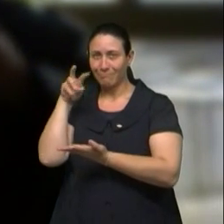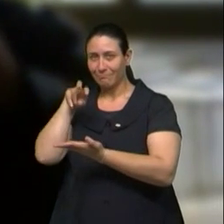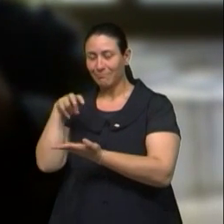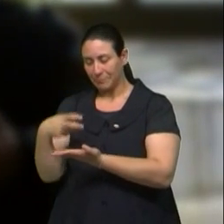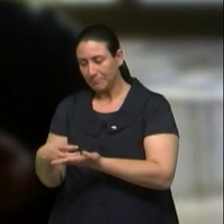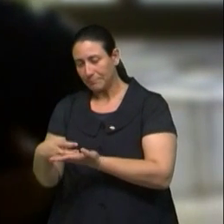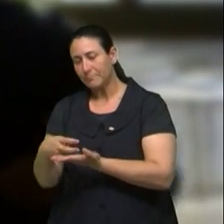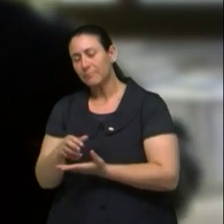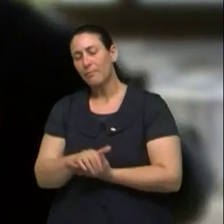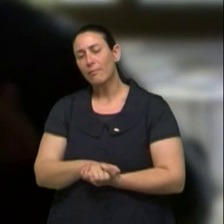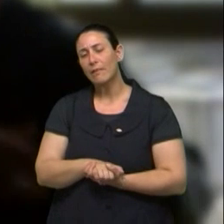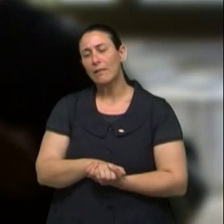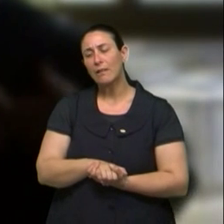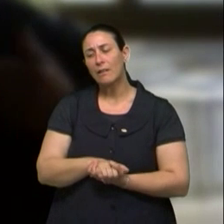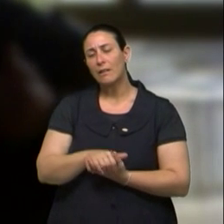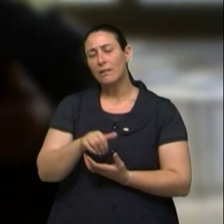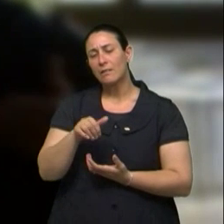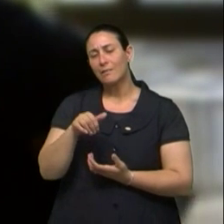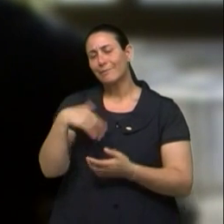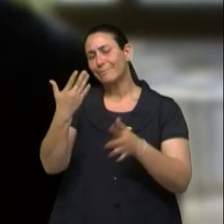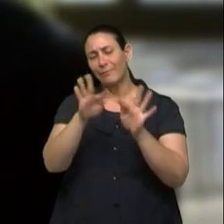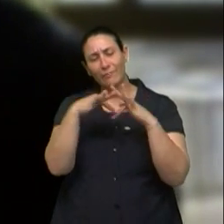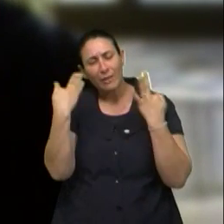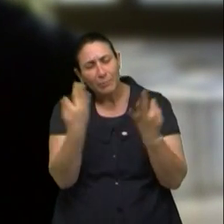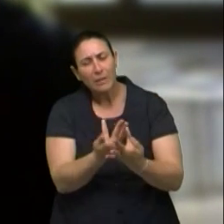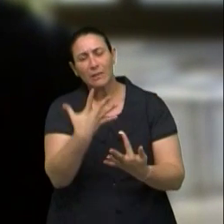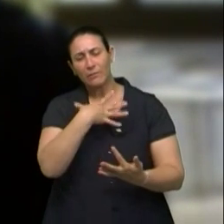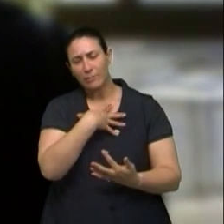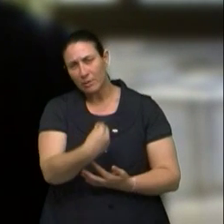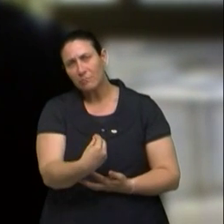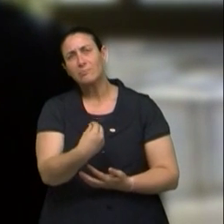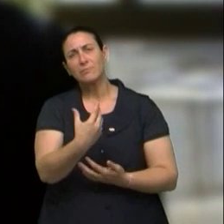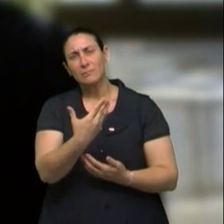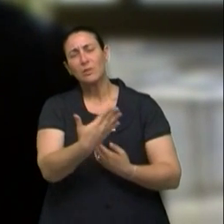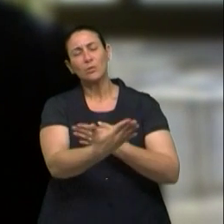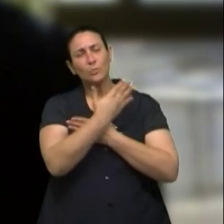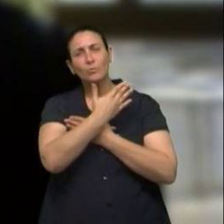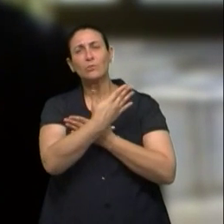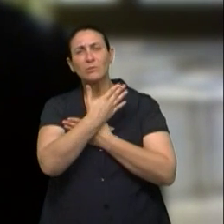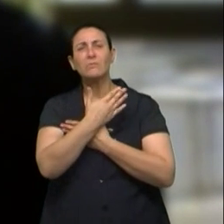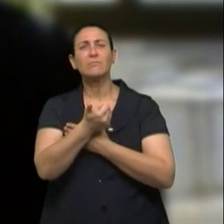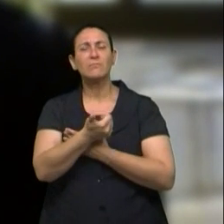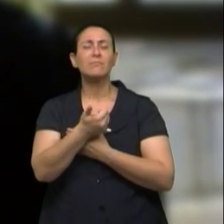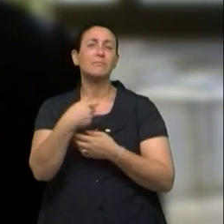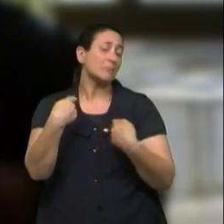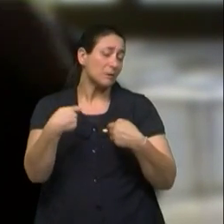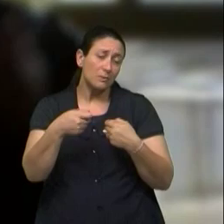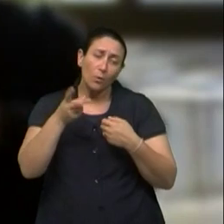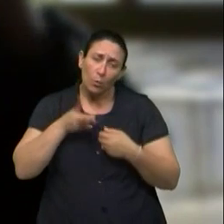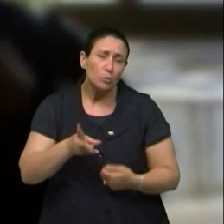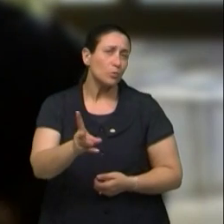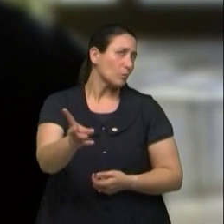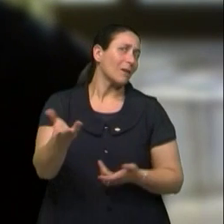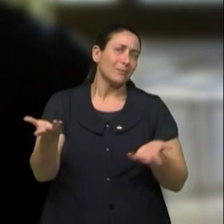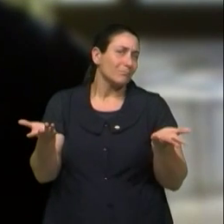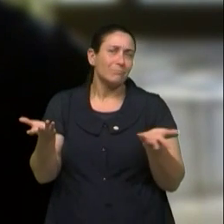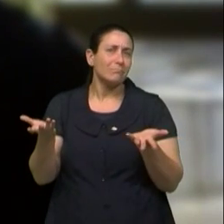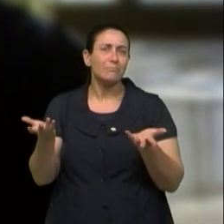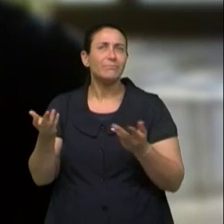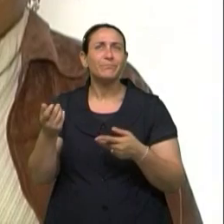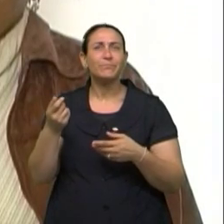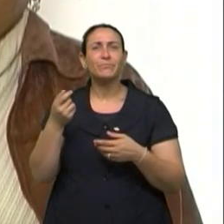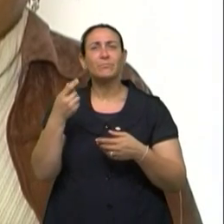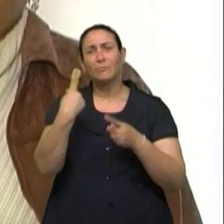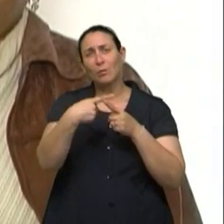morreu, a família, os filhos, a filha, a filha, ainda tem mais de continuar me dando